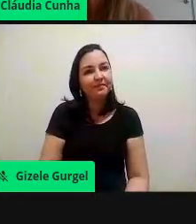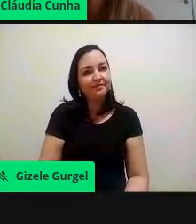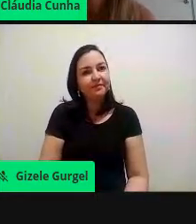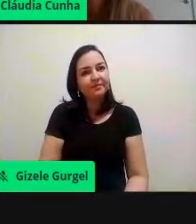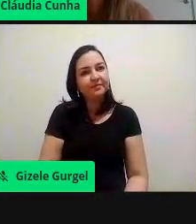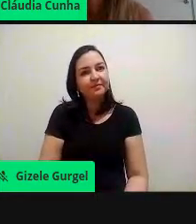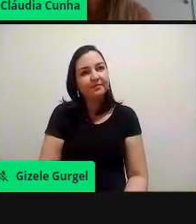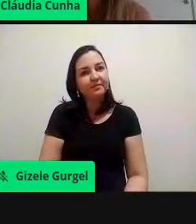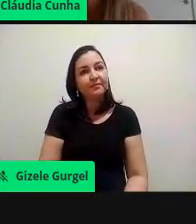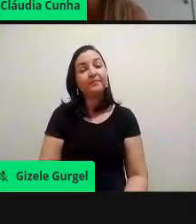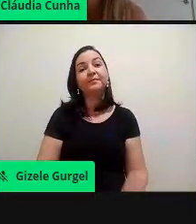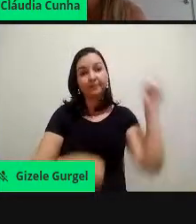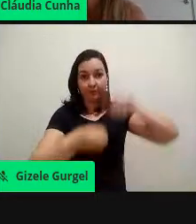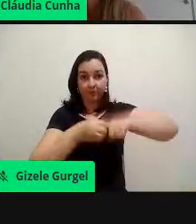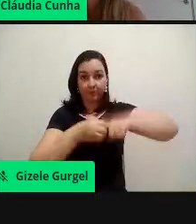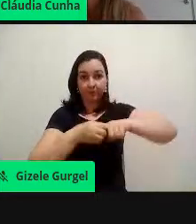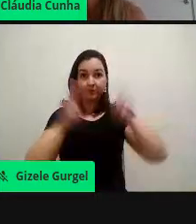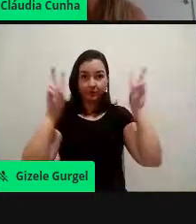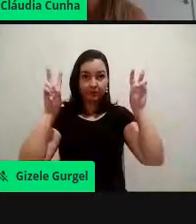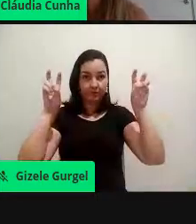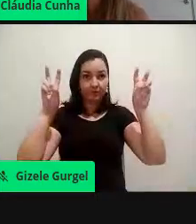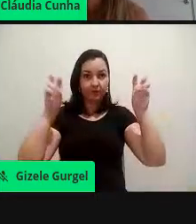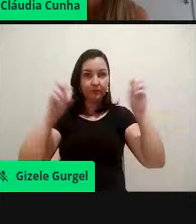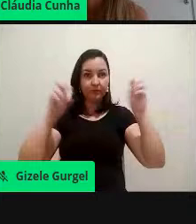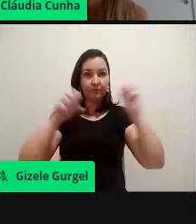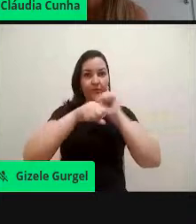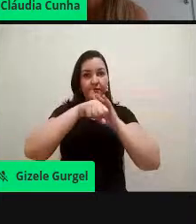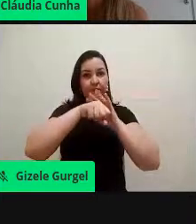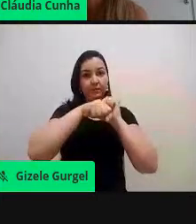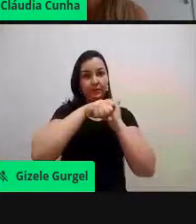Mas, voltando ao tema, né, da pandemia,